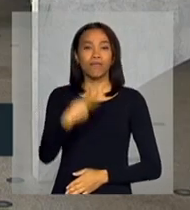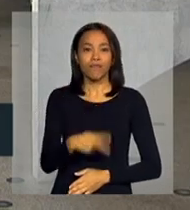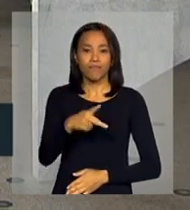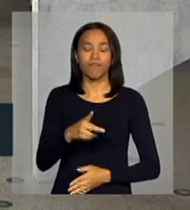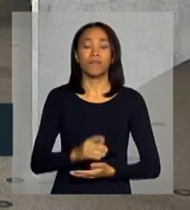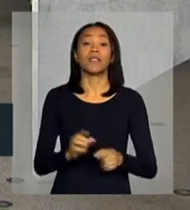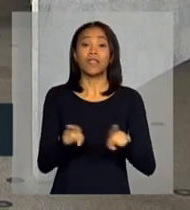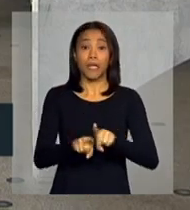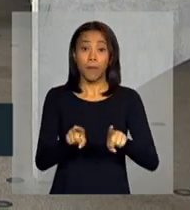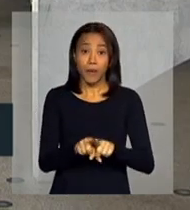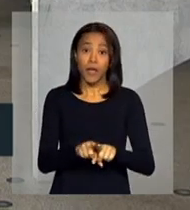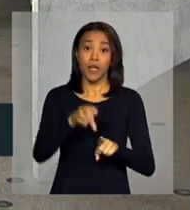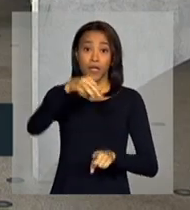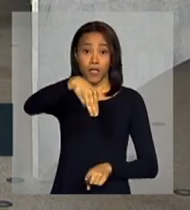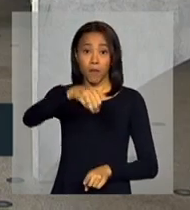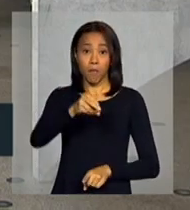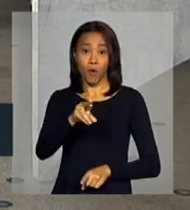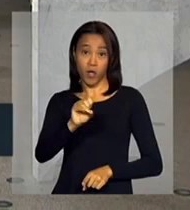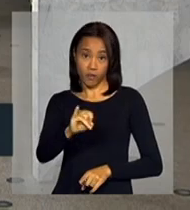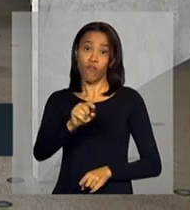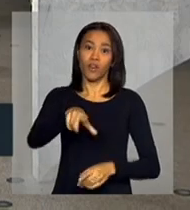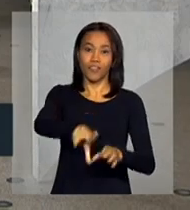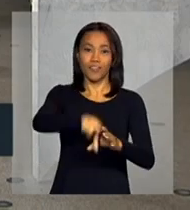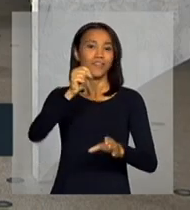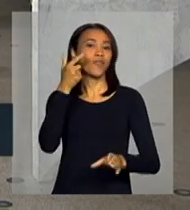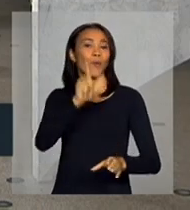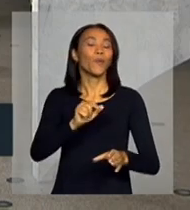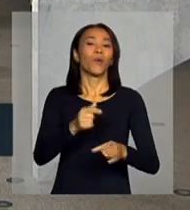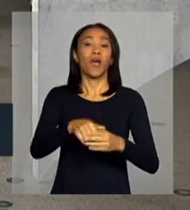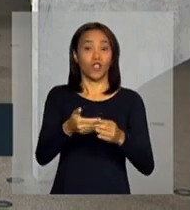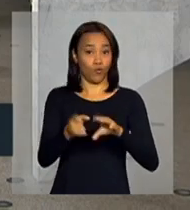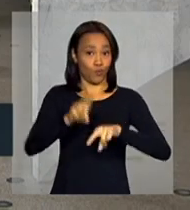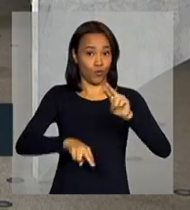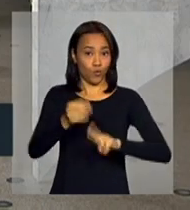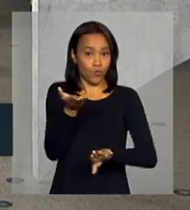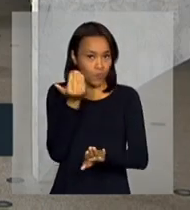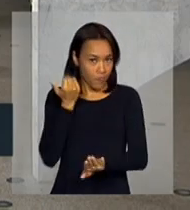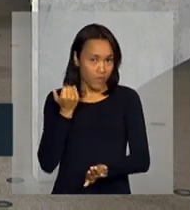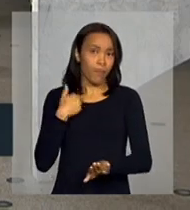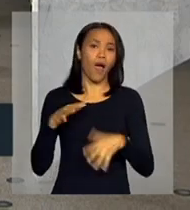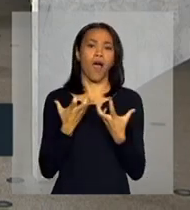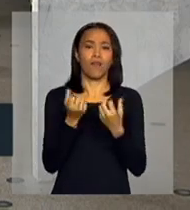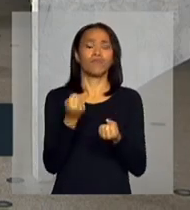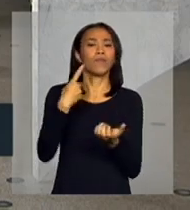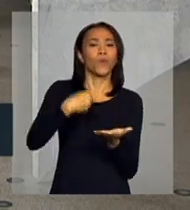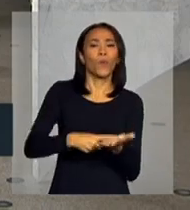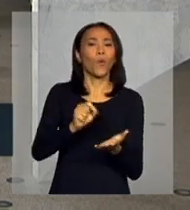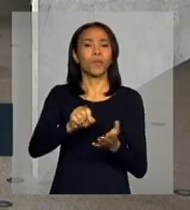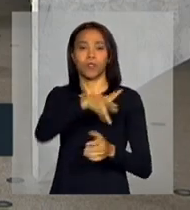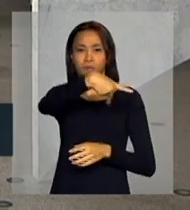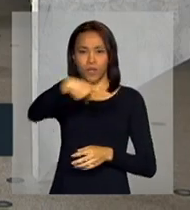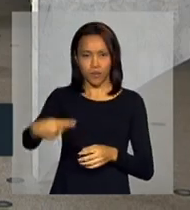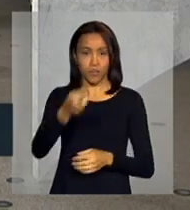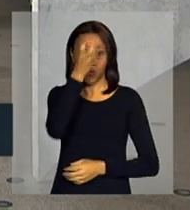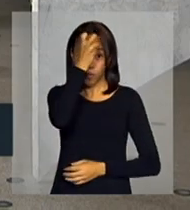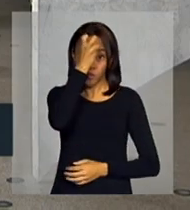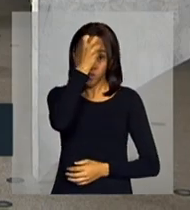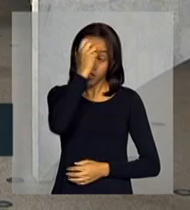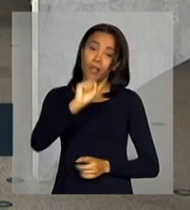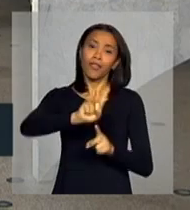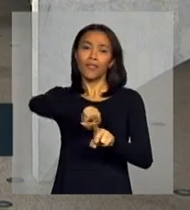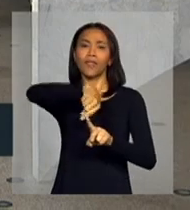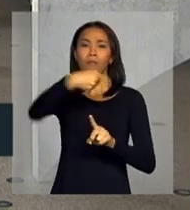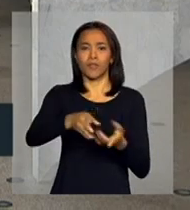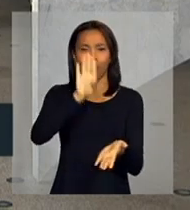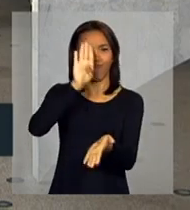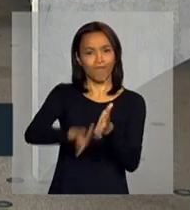independência. Mohamed Mursi foi eleito em junho do ano passado para assumir o cargo de presidente do Egito depois